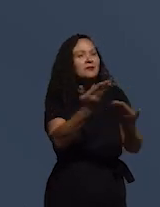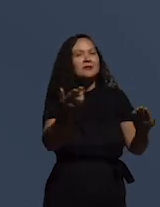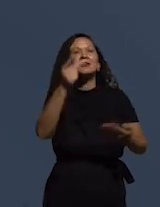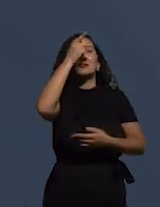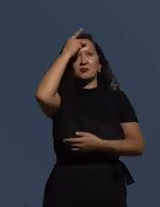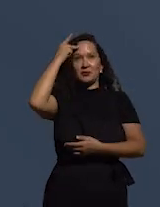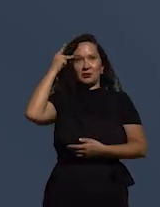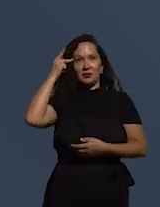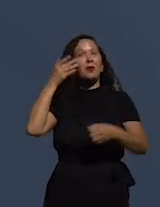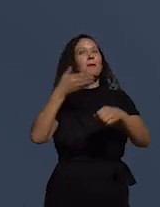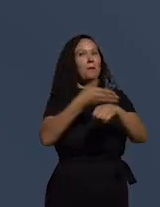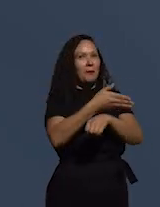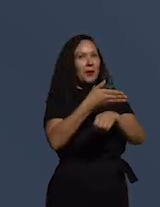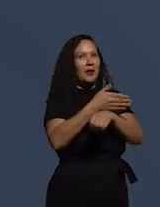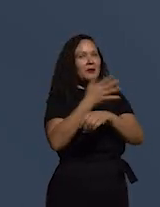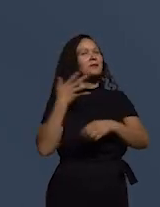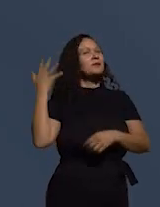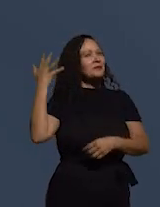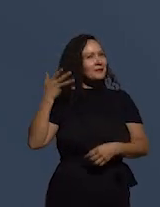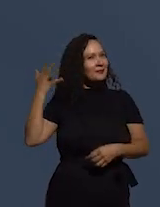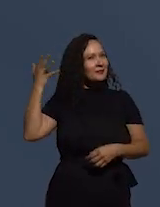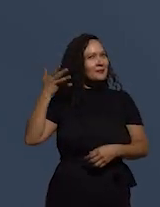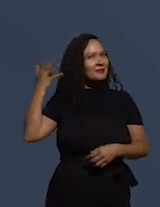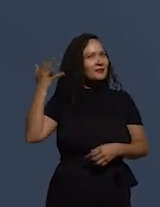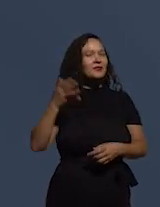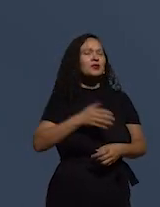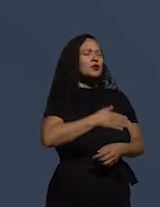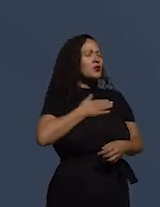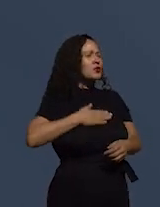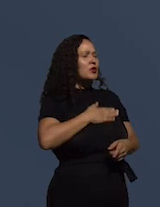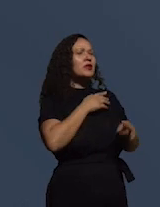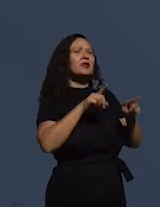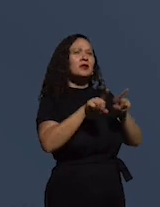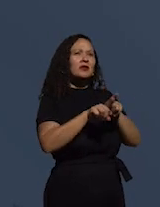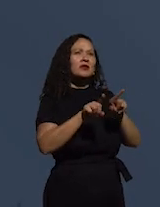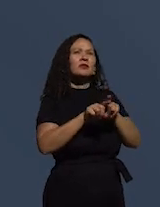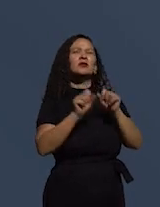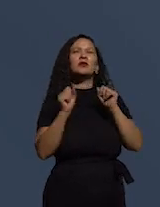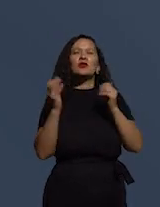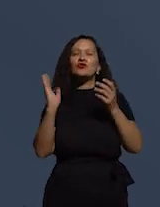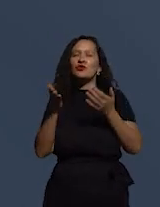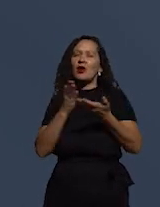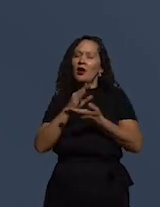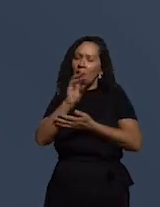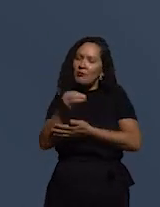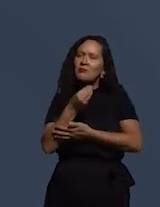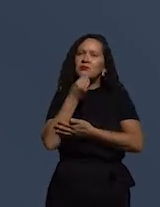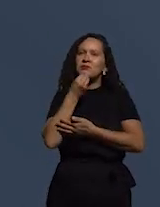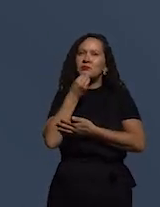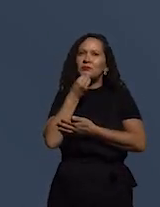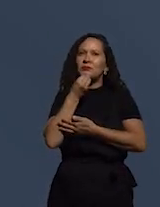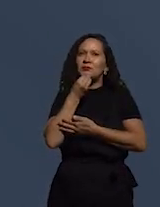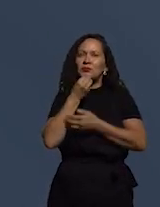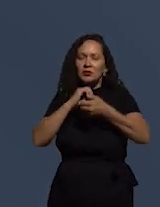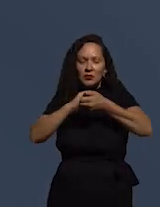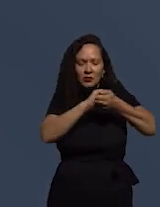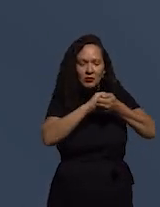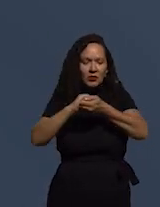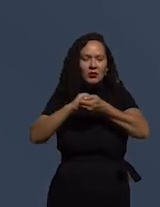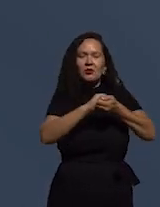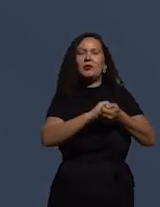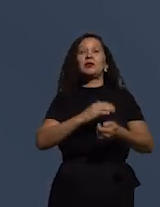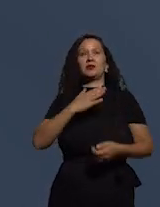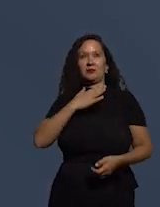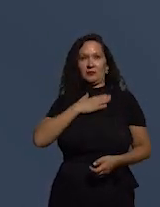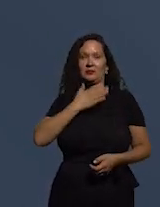participando deste evento. Gostaria também, já na oportunidade, de cumprimentar os meus